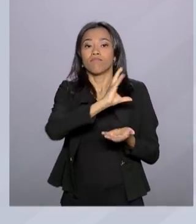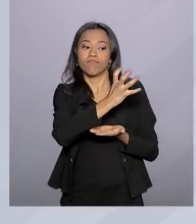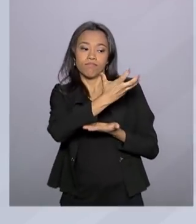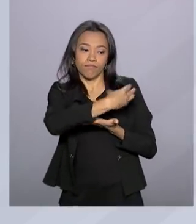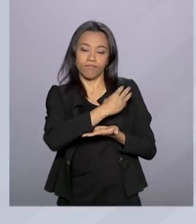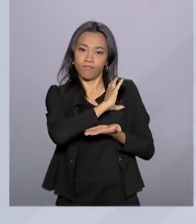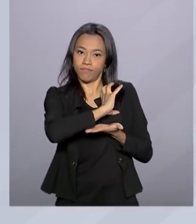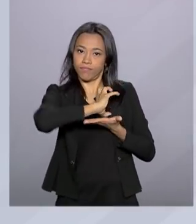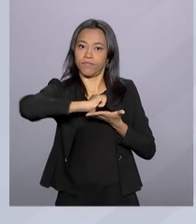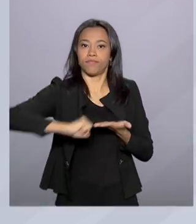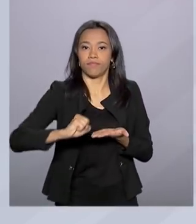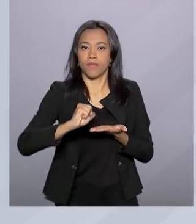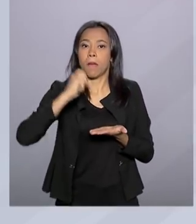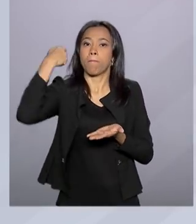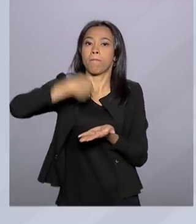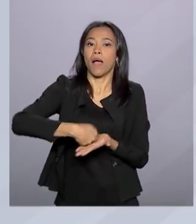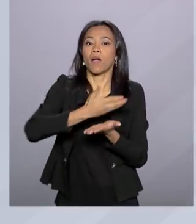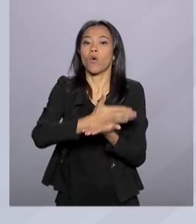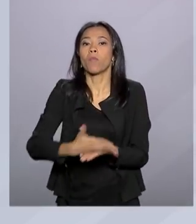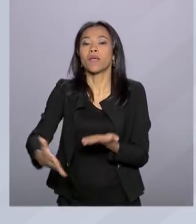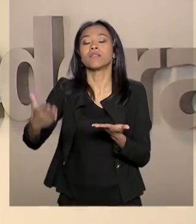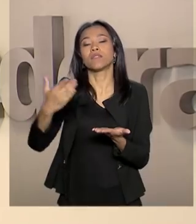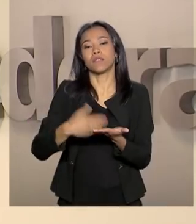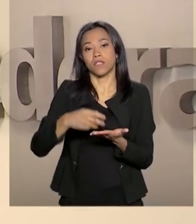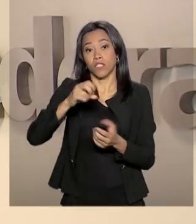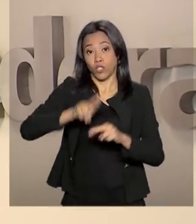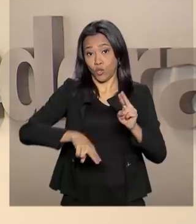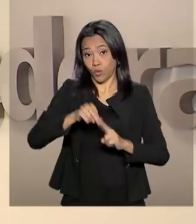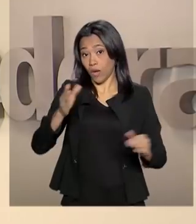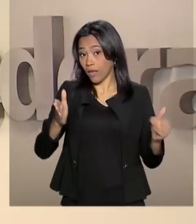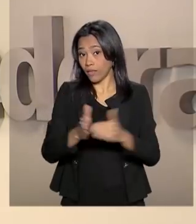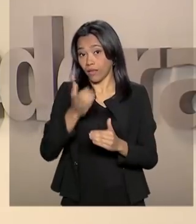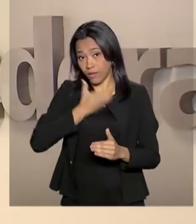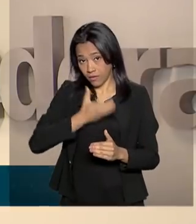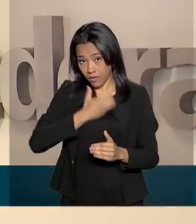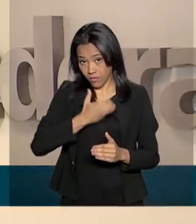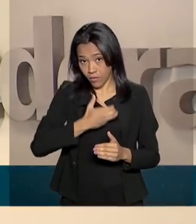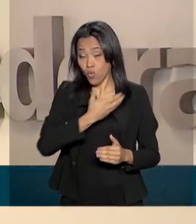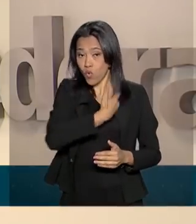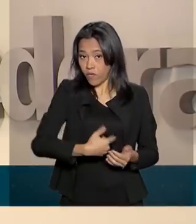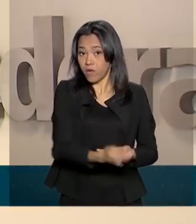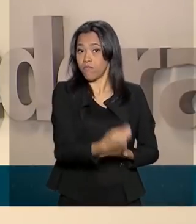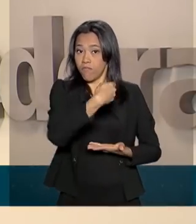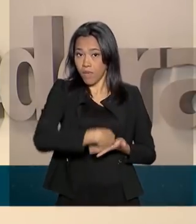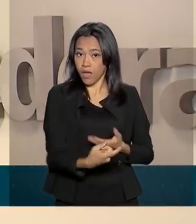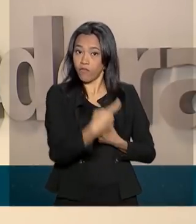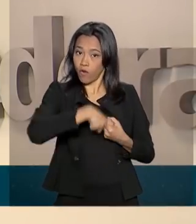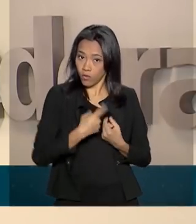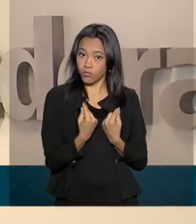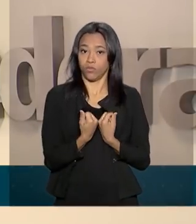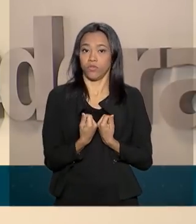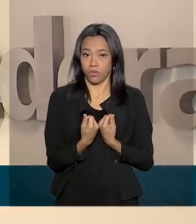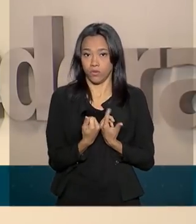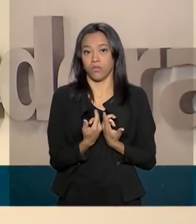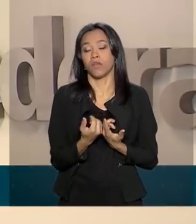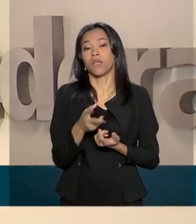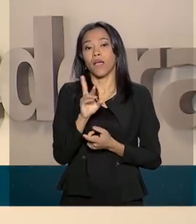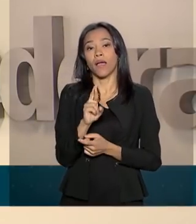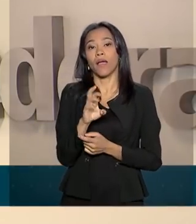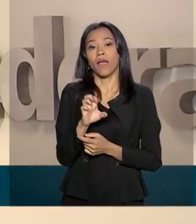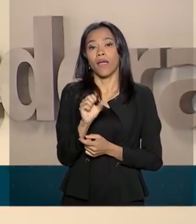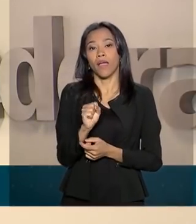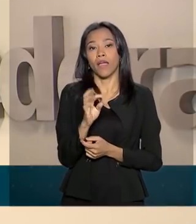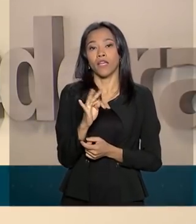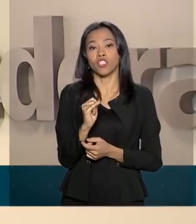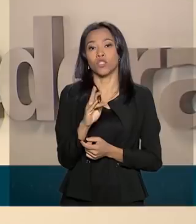o pagamento começa em junho e vai até dezembro. Quem entrega primeiro, recebe primeiro, exceto os casos das prioridades, os idosos,